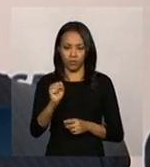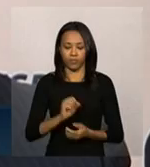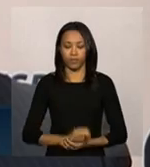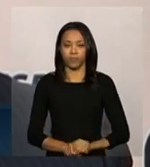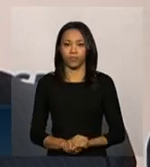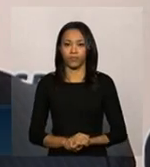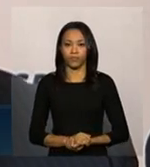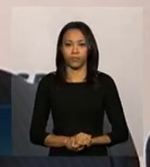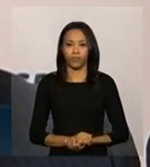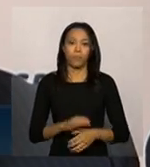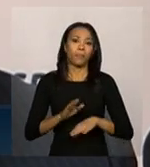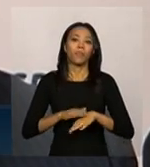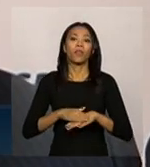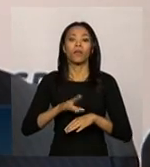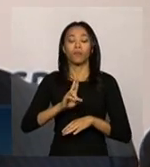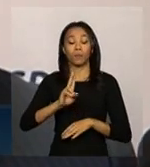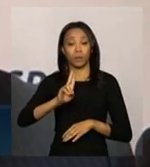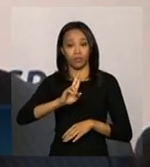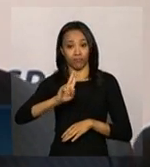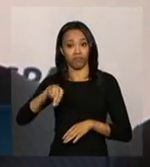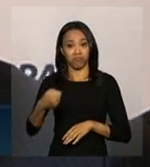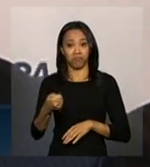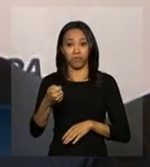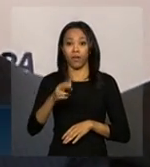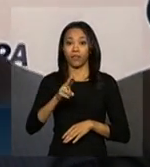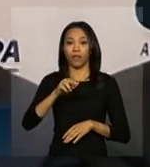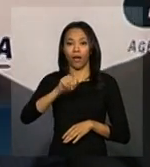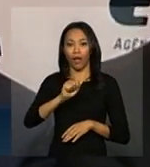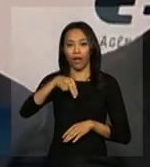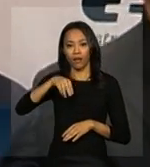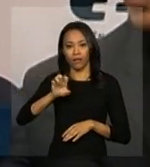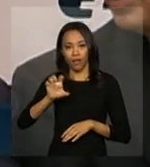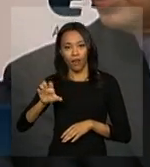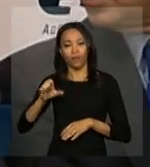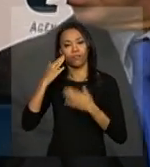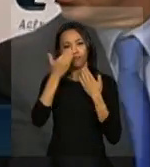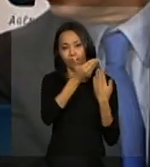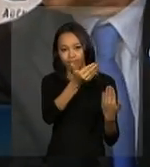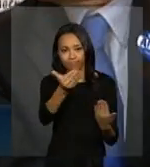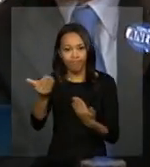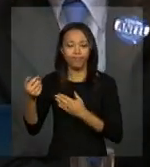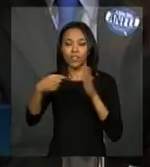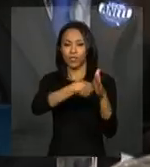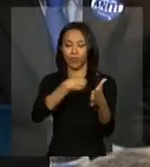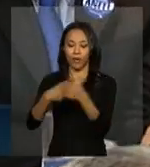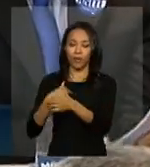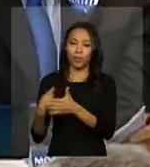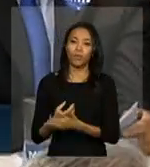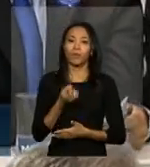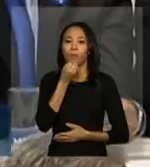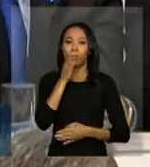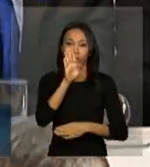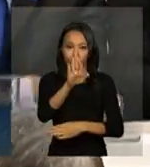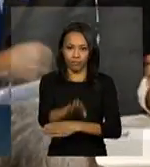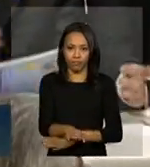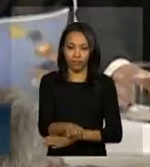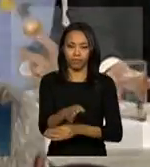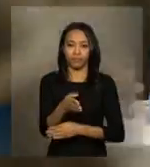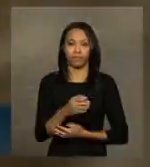Então, em nome da ANEL, gostaria de agradecer a todos os porta-vozes as perguntas de vocês e desejar uma boa tarde.